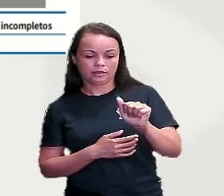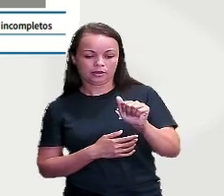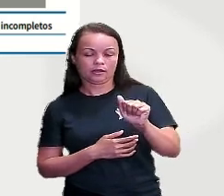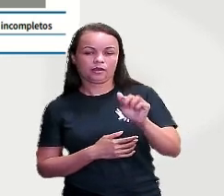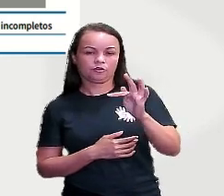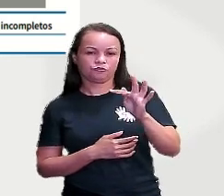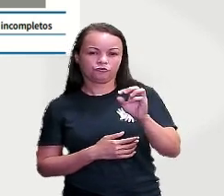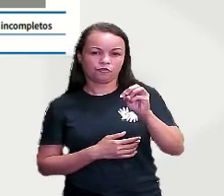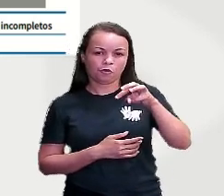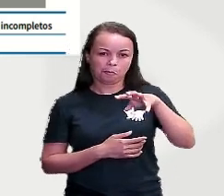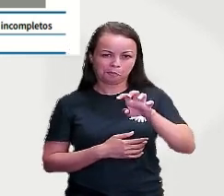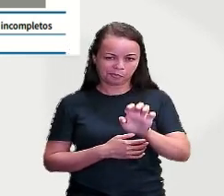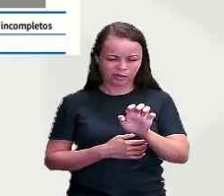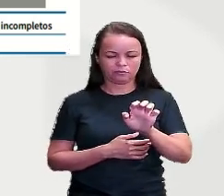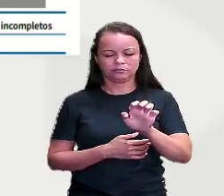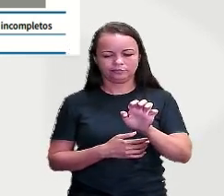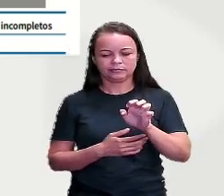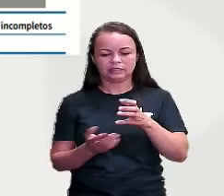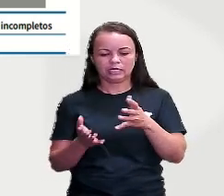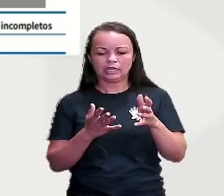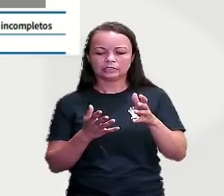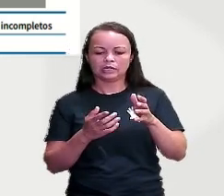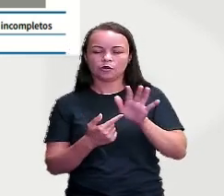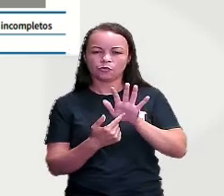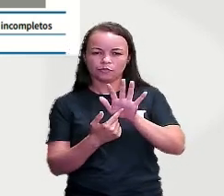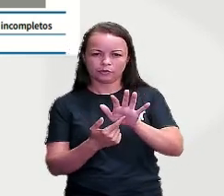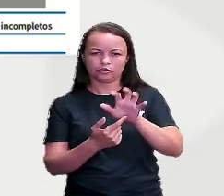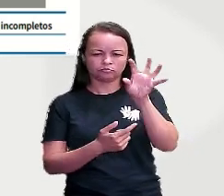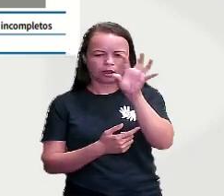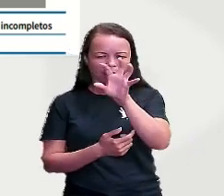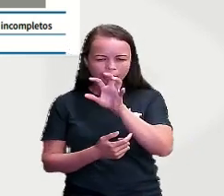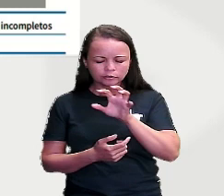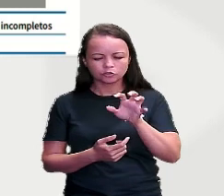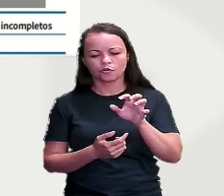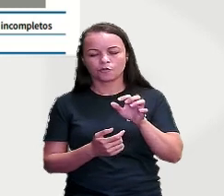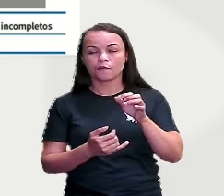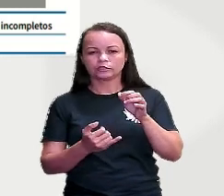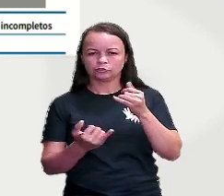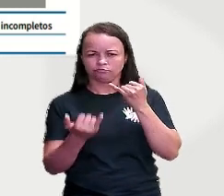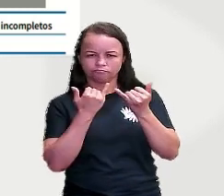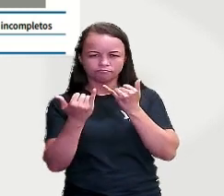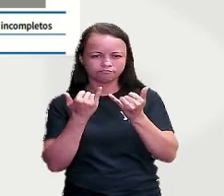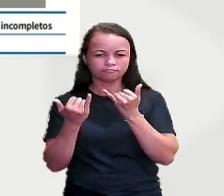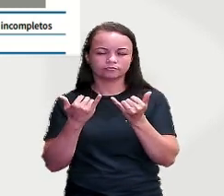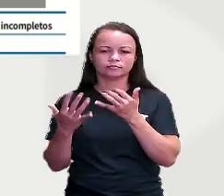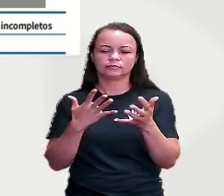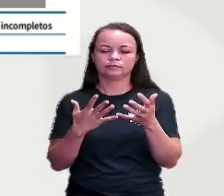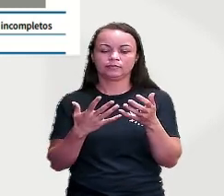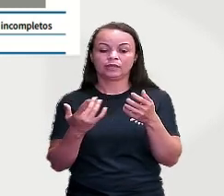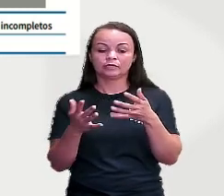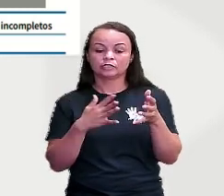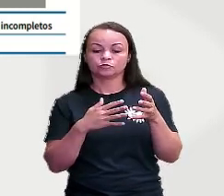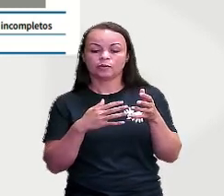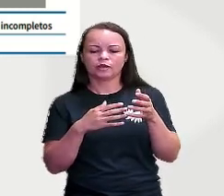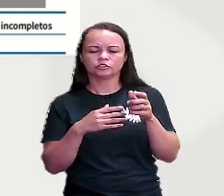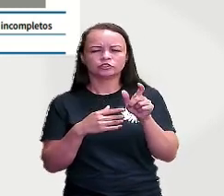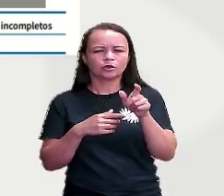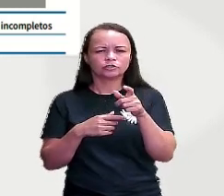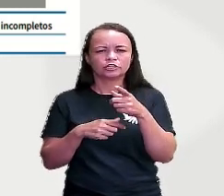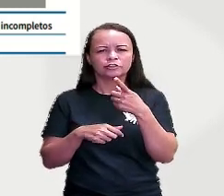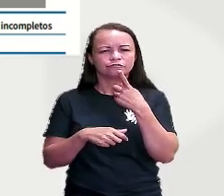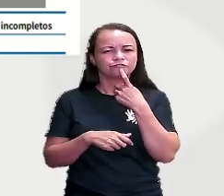com algumas informações, tá bom? Essas partes que estão de vermelho,